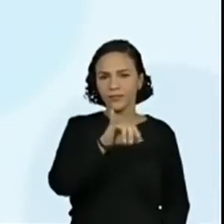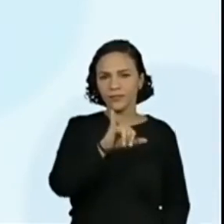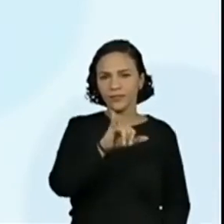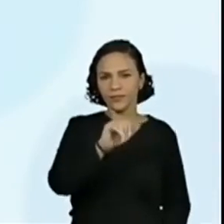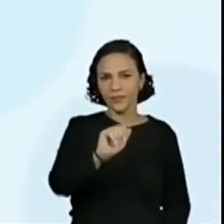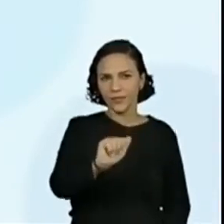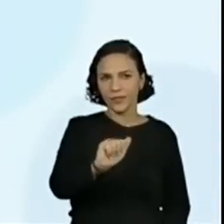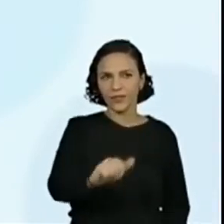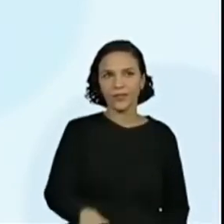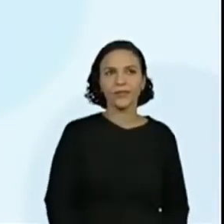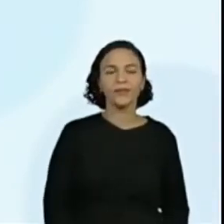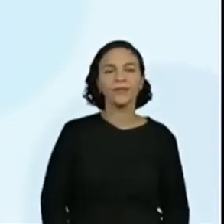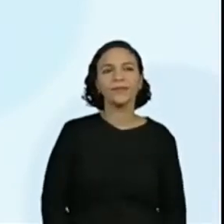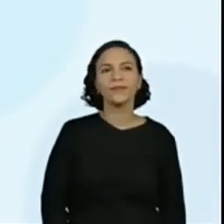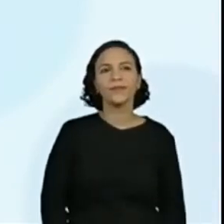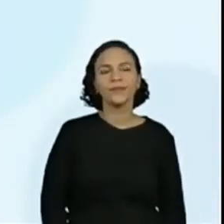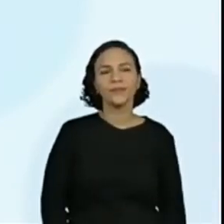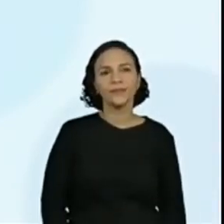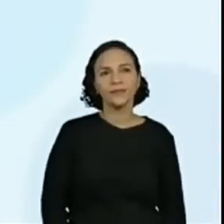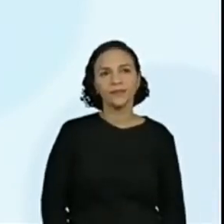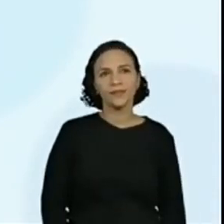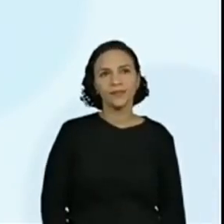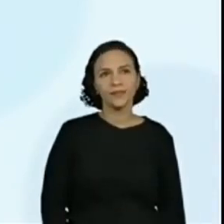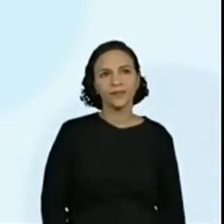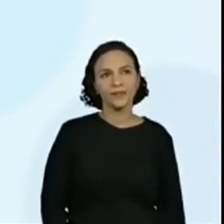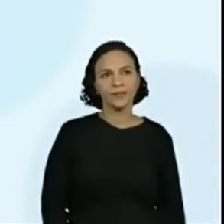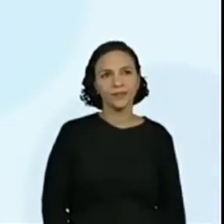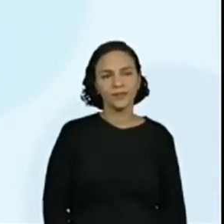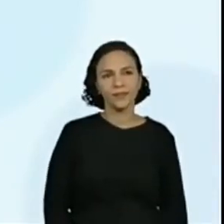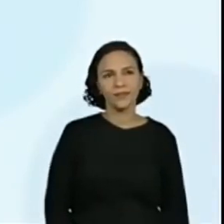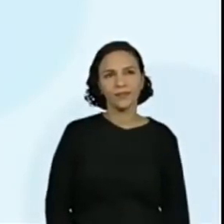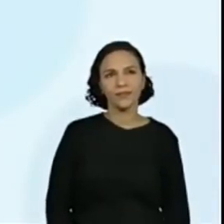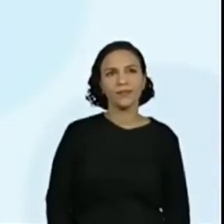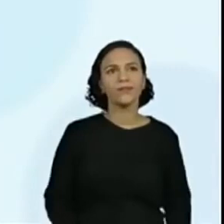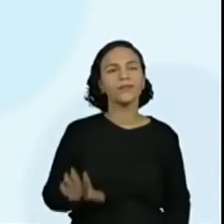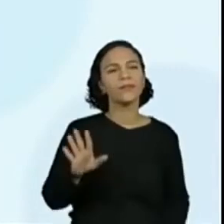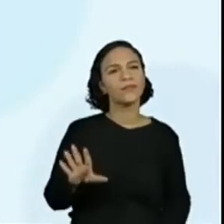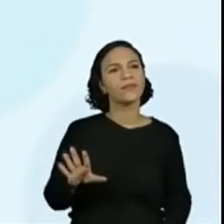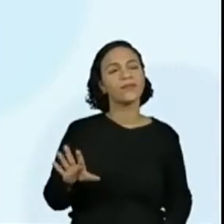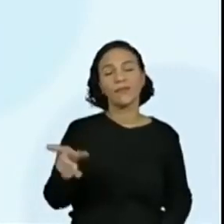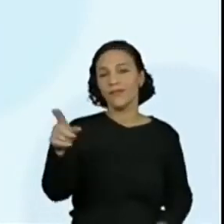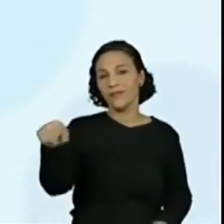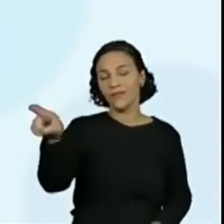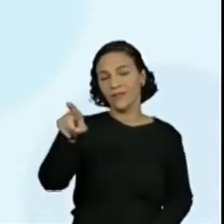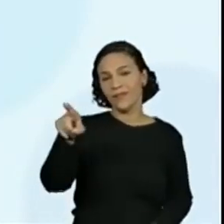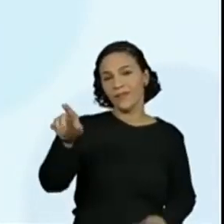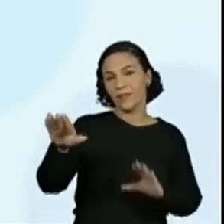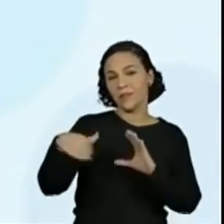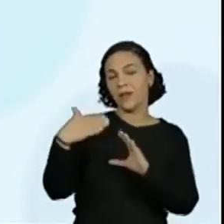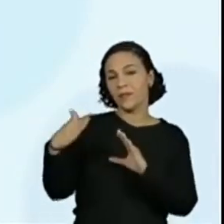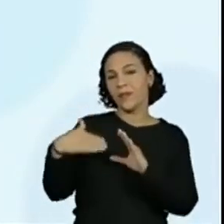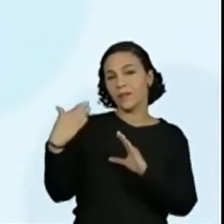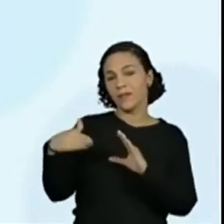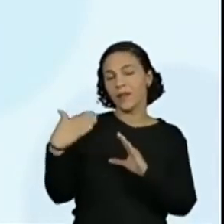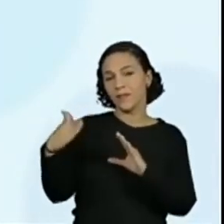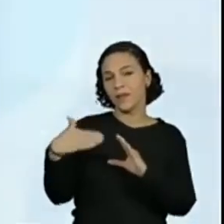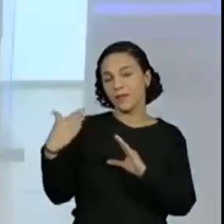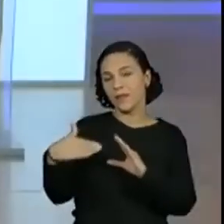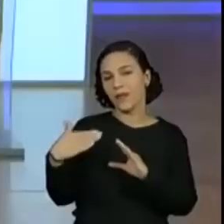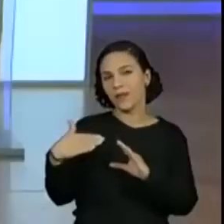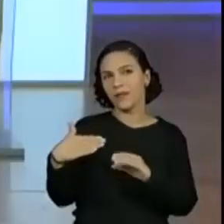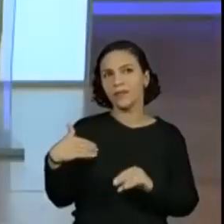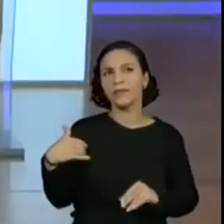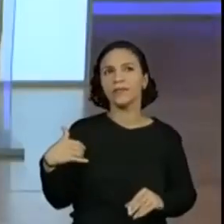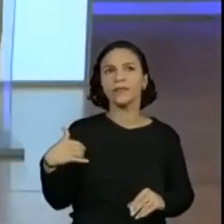aqui, hein? Sim, porque uma dúzia... Eu vou mudar até pelo que eu vi ali que, se eu não me engano, o